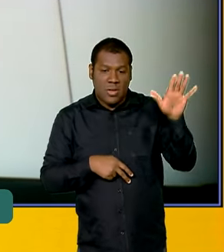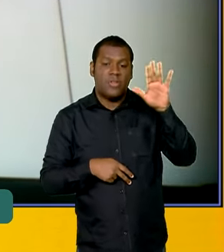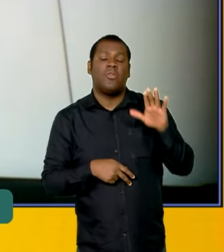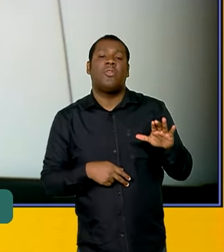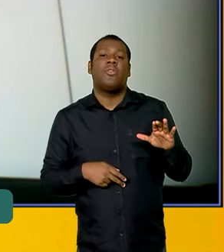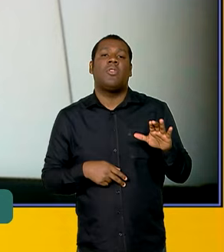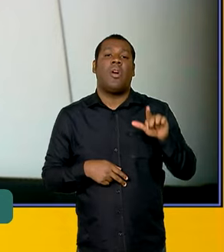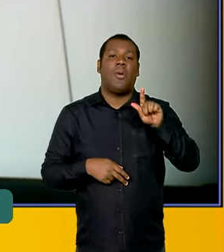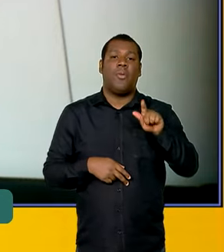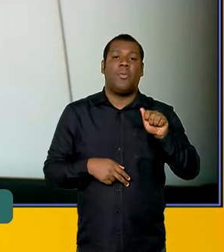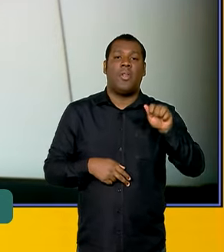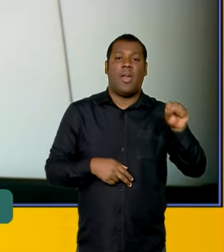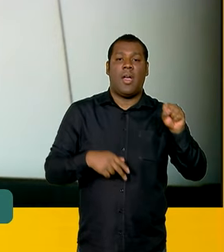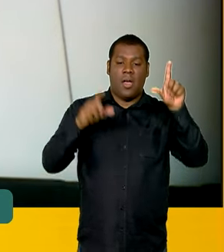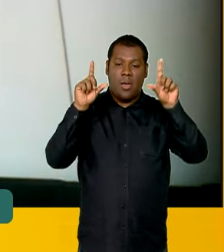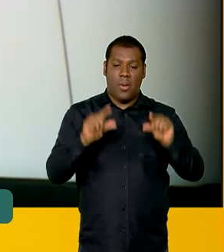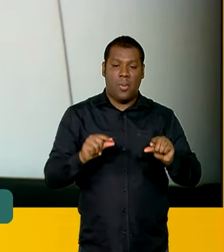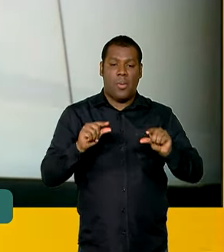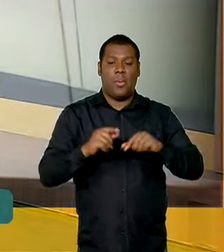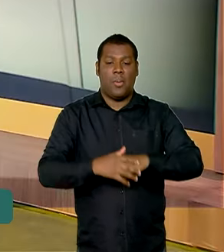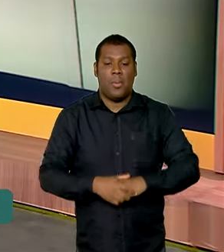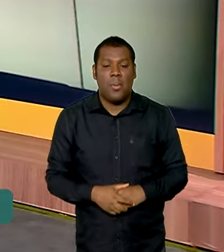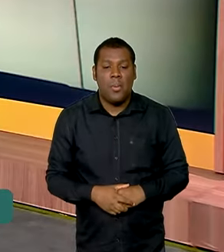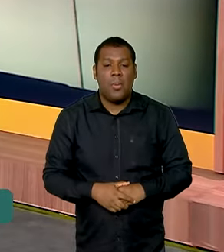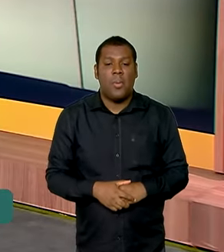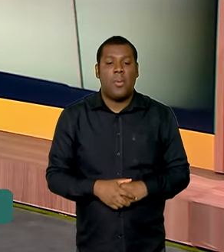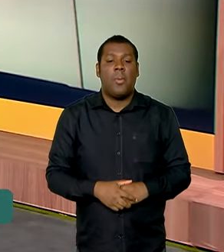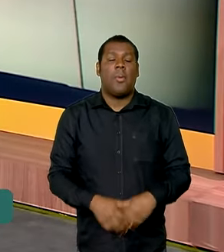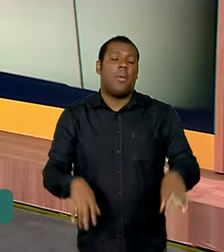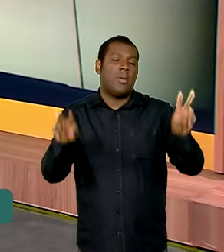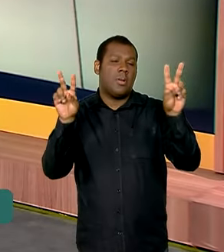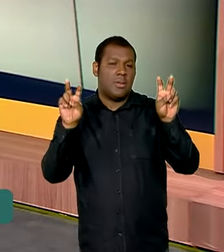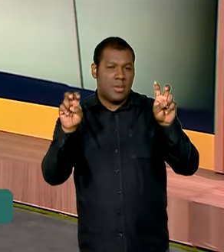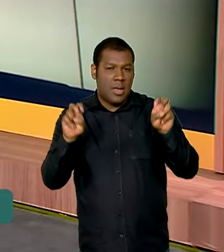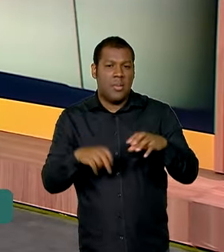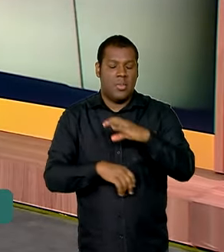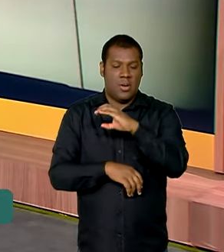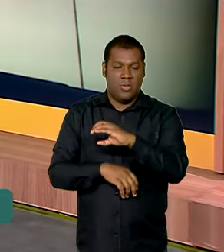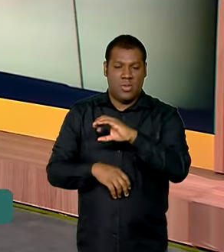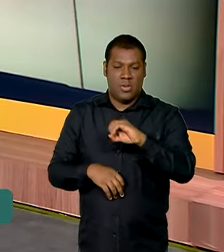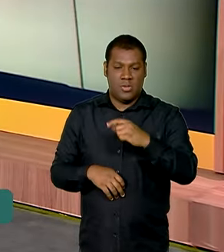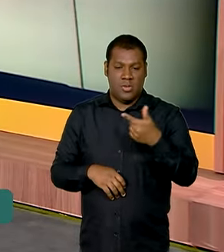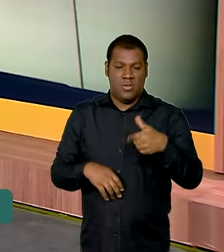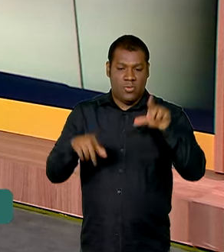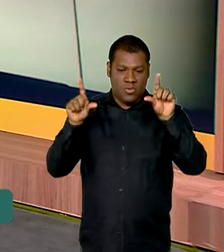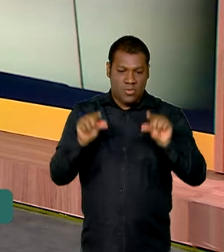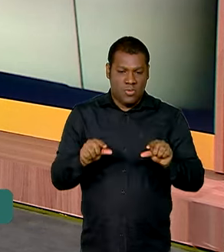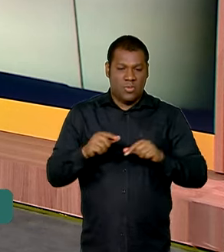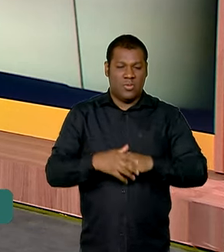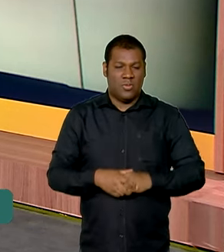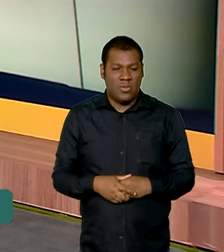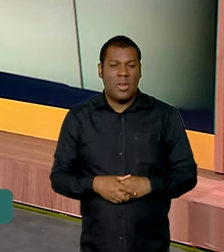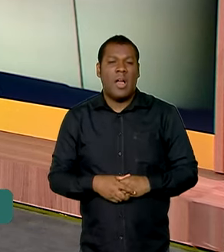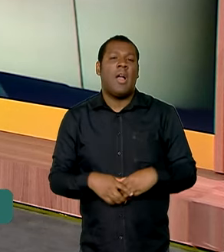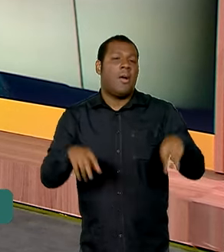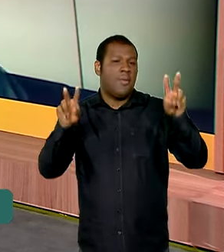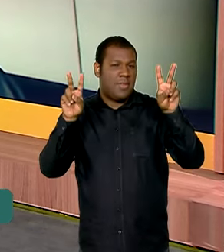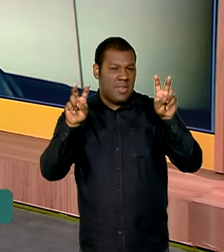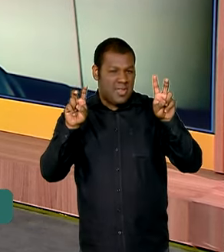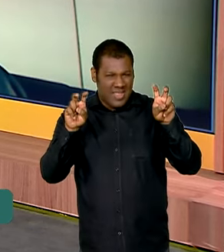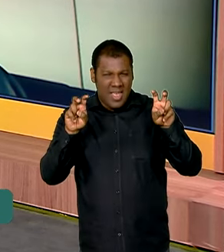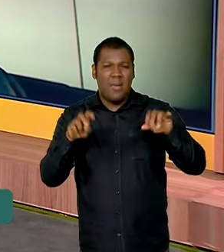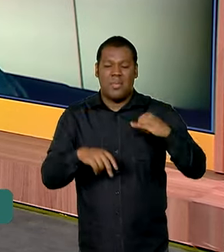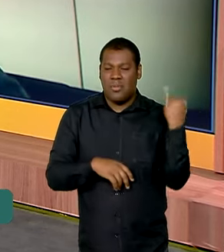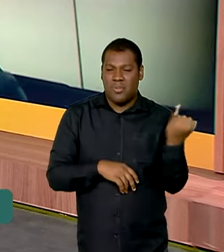das Emissões do Setor Indústria. Secretário, esse tema da descarbonização, ele tem sido cada vez mais abordado,